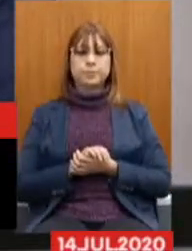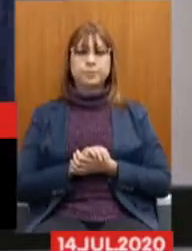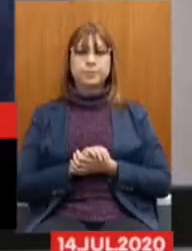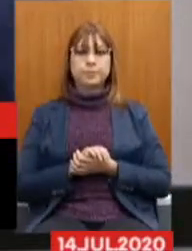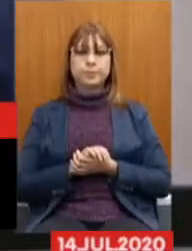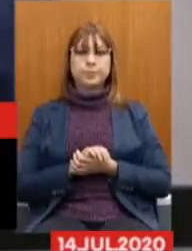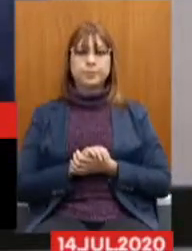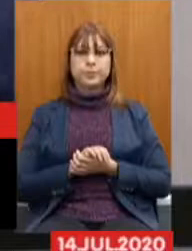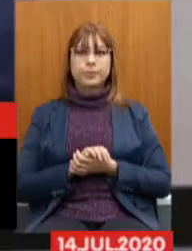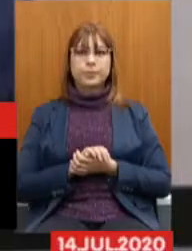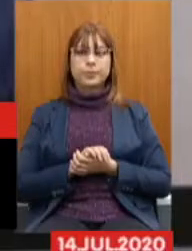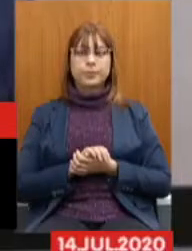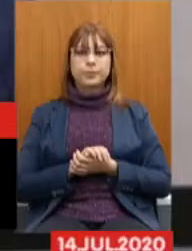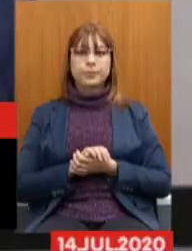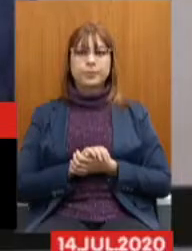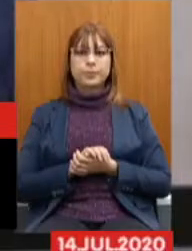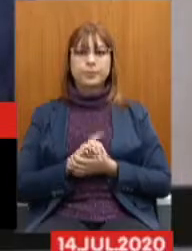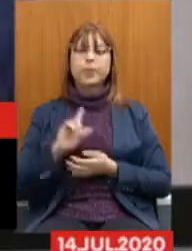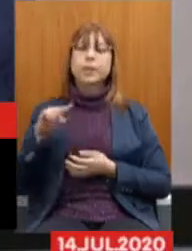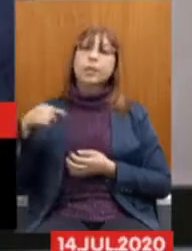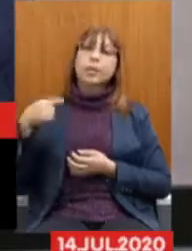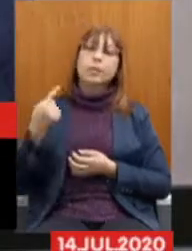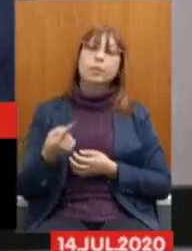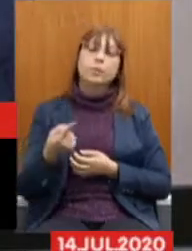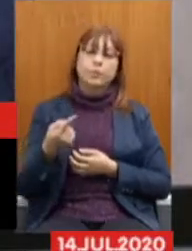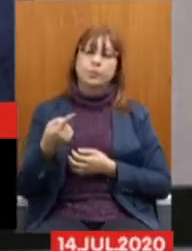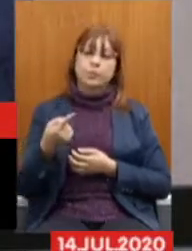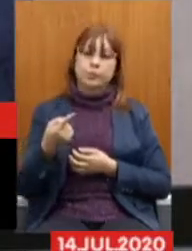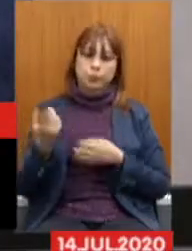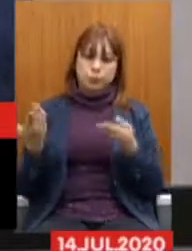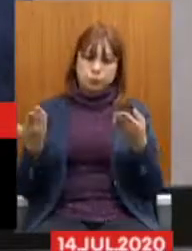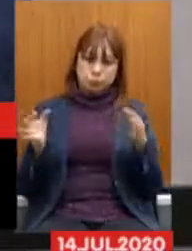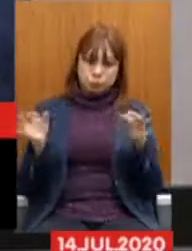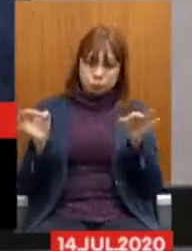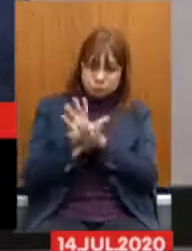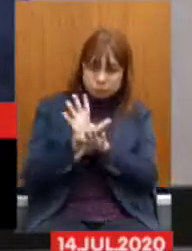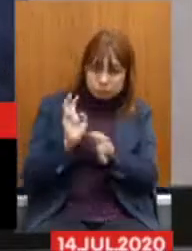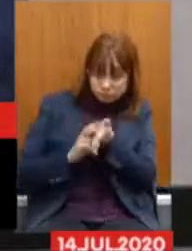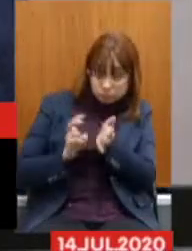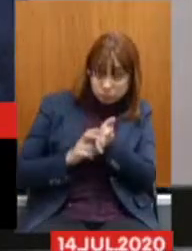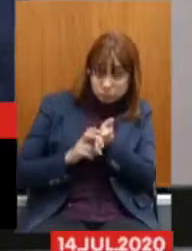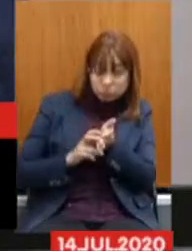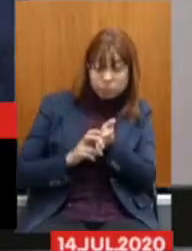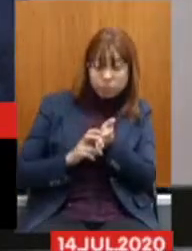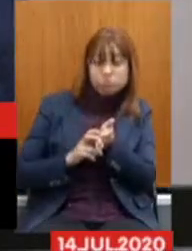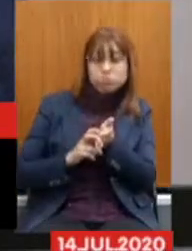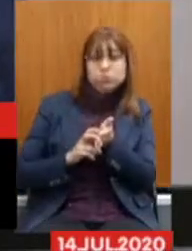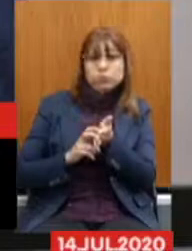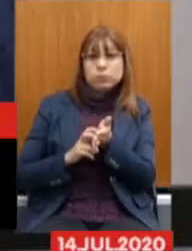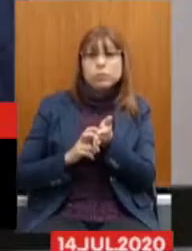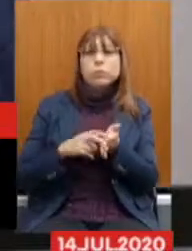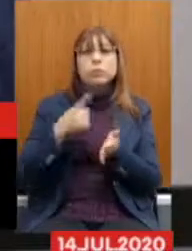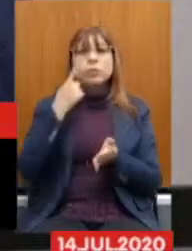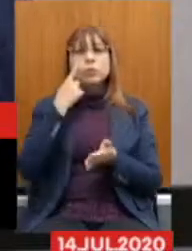Após a exposição da manhã, ouviremos exames